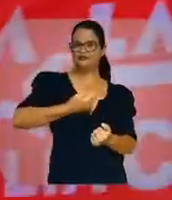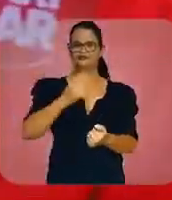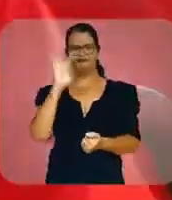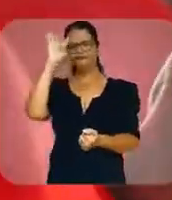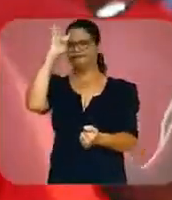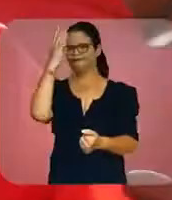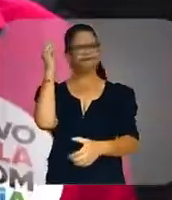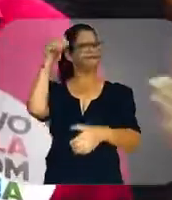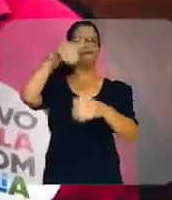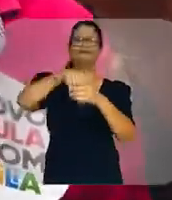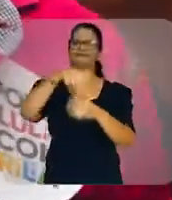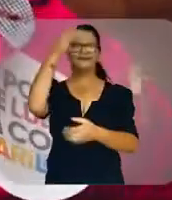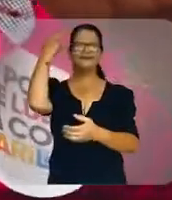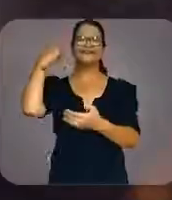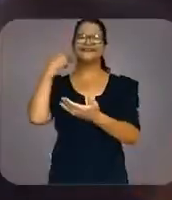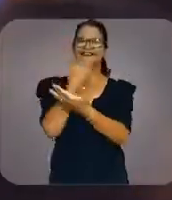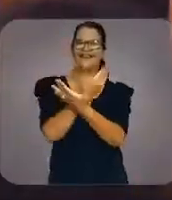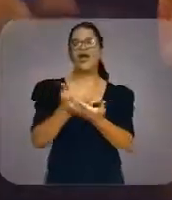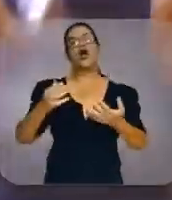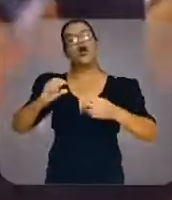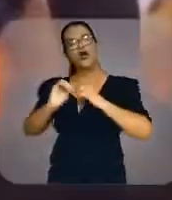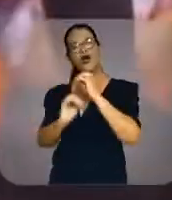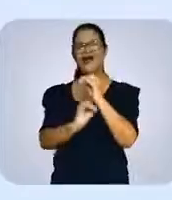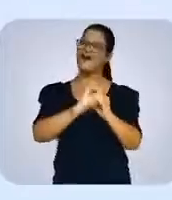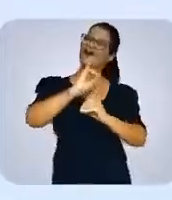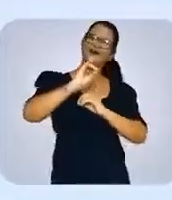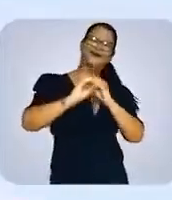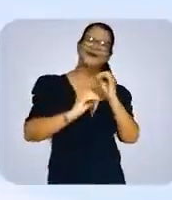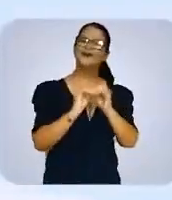eu decididamente sou Marília Reis.